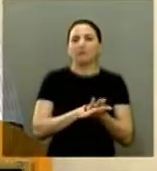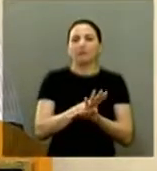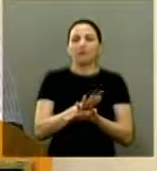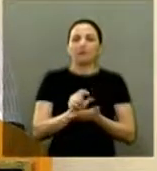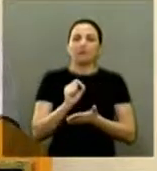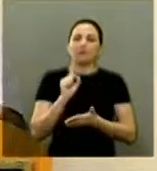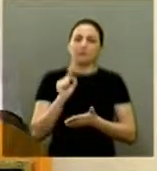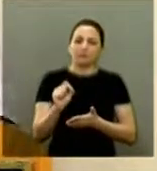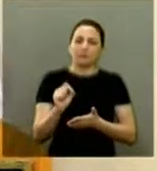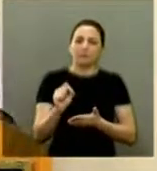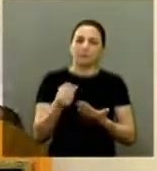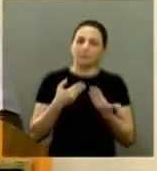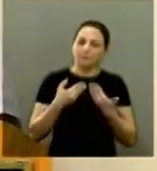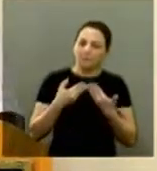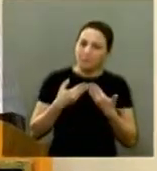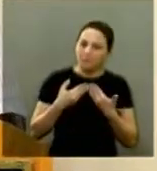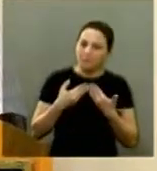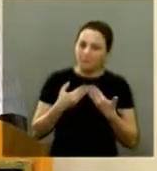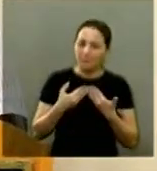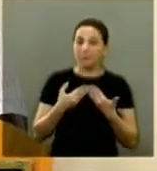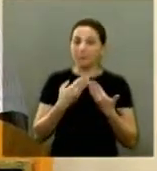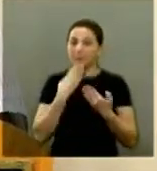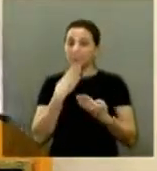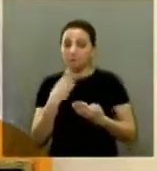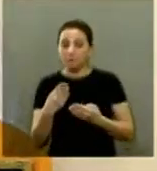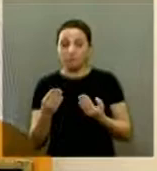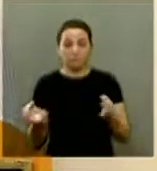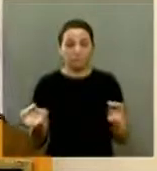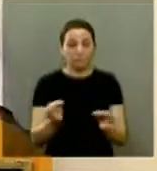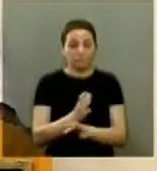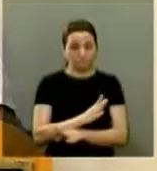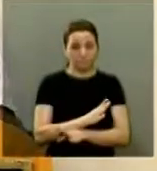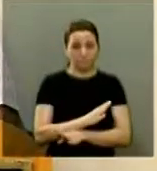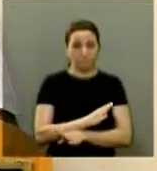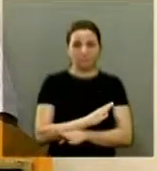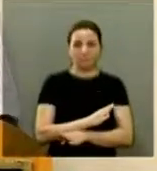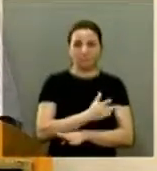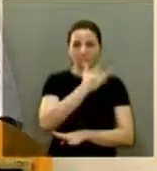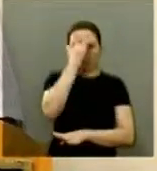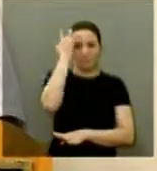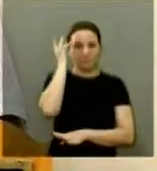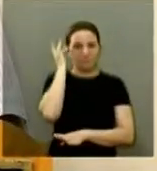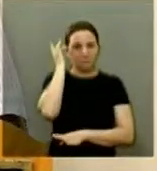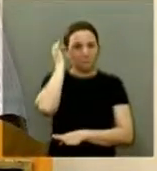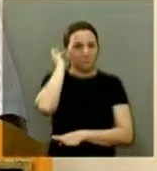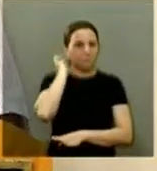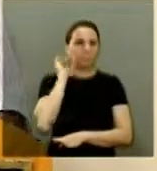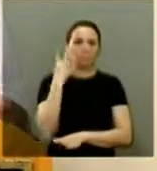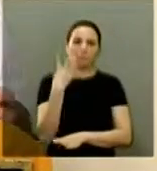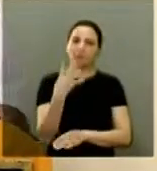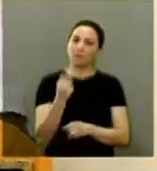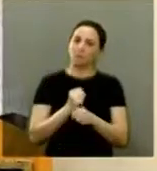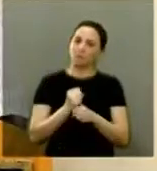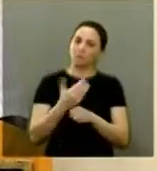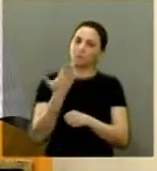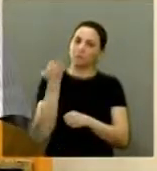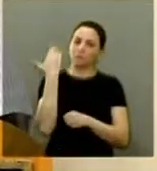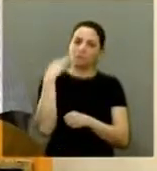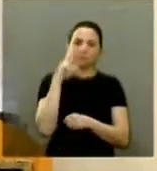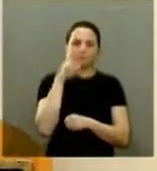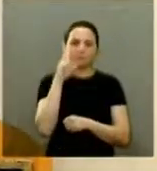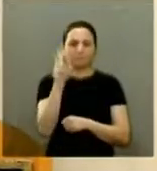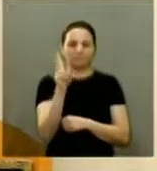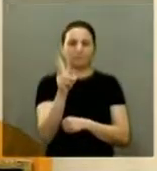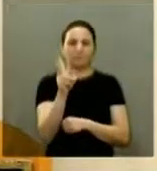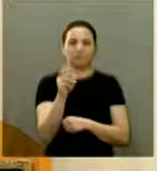se pede para se acabar e eu acho que a pessoa que comungou isso nos últimos quatro anos que vivenciou isso